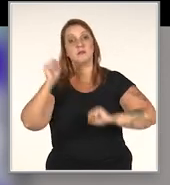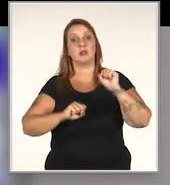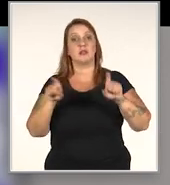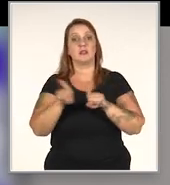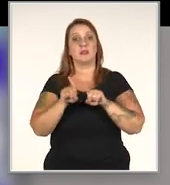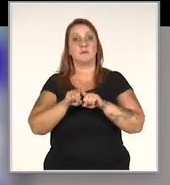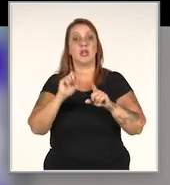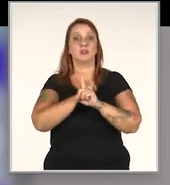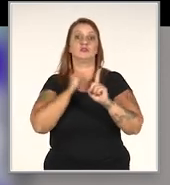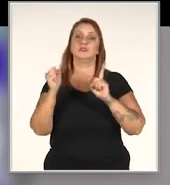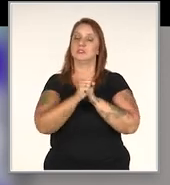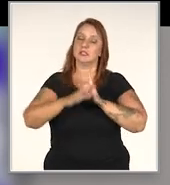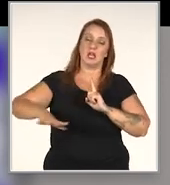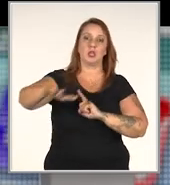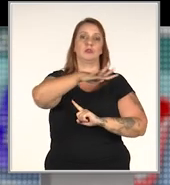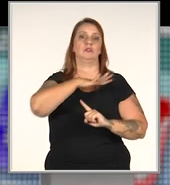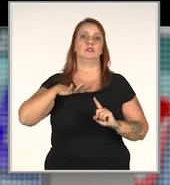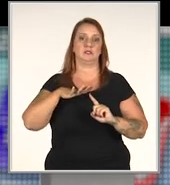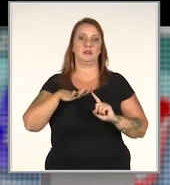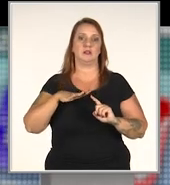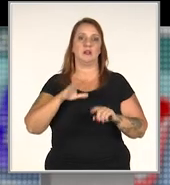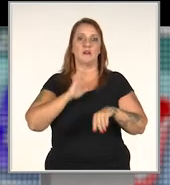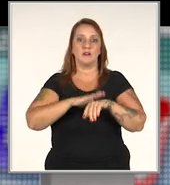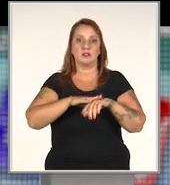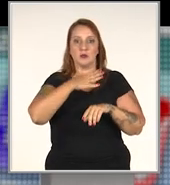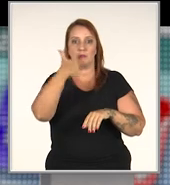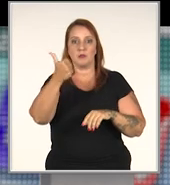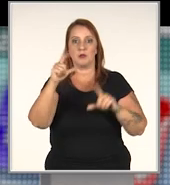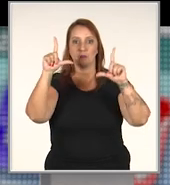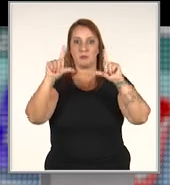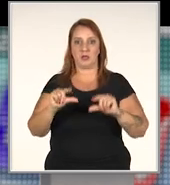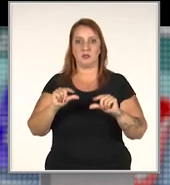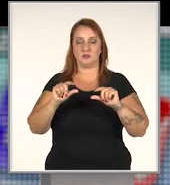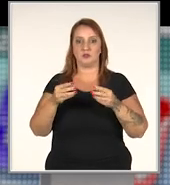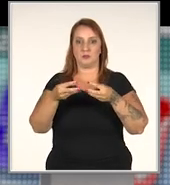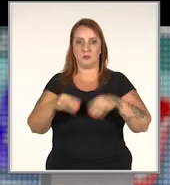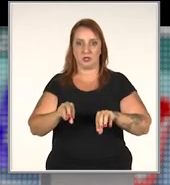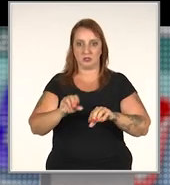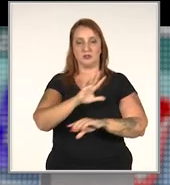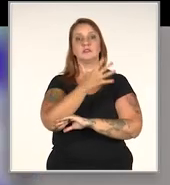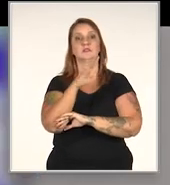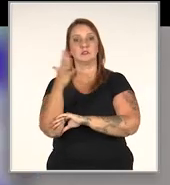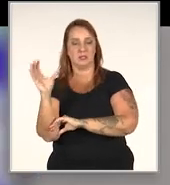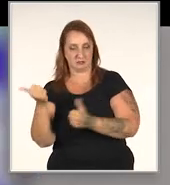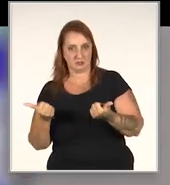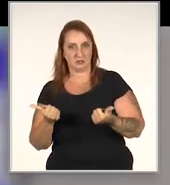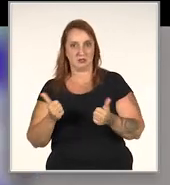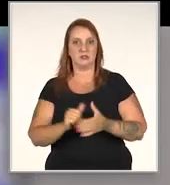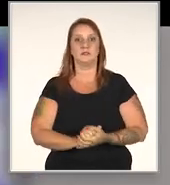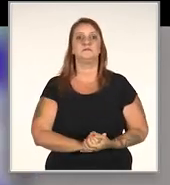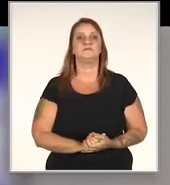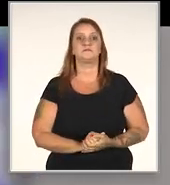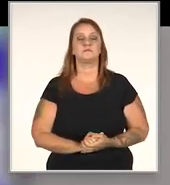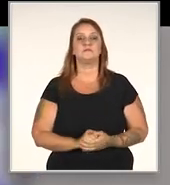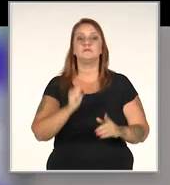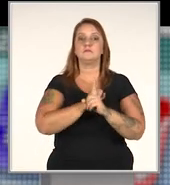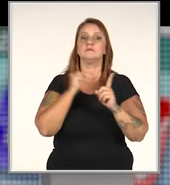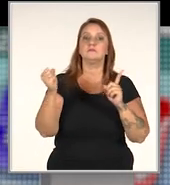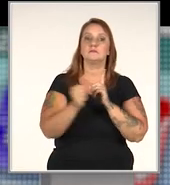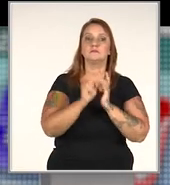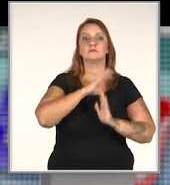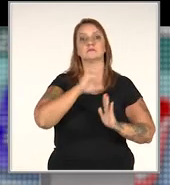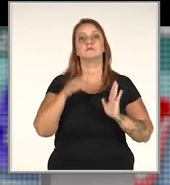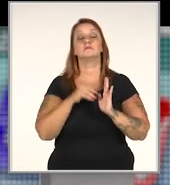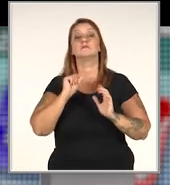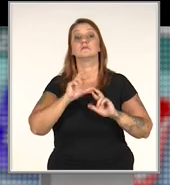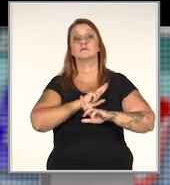benefício para a sua empresa, mas para a sociedade como um todo também, né? Acho que é fazer o melhor com menos prejuízo, né? Para a natureza, para